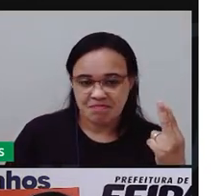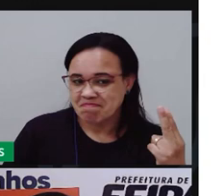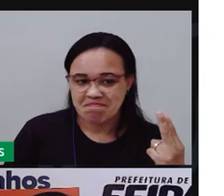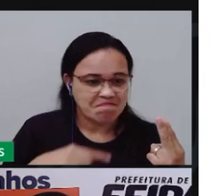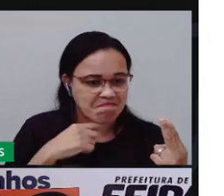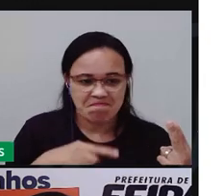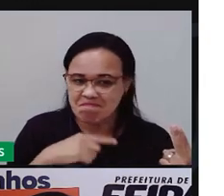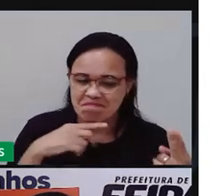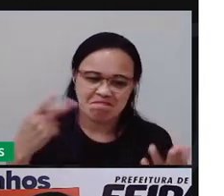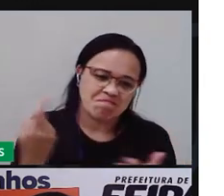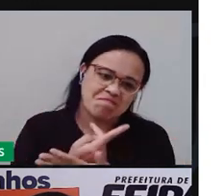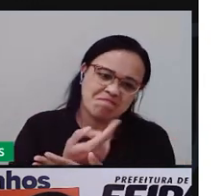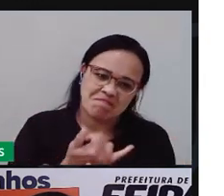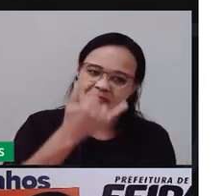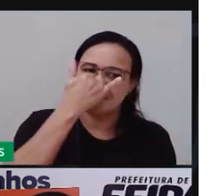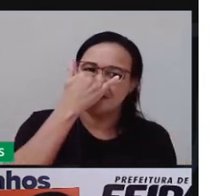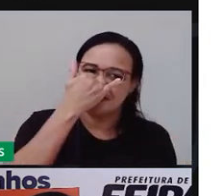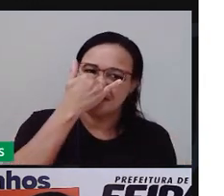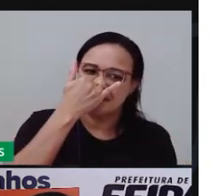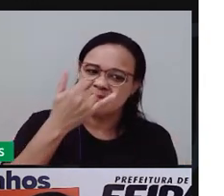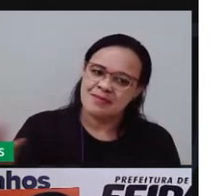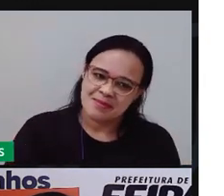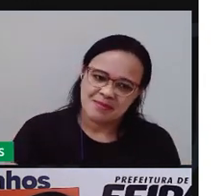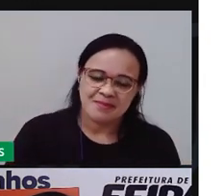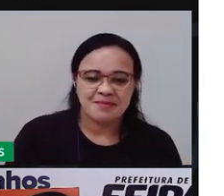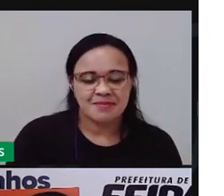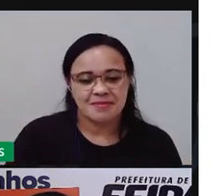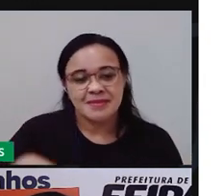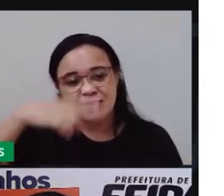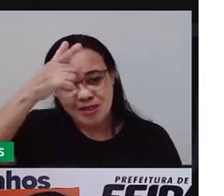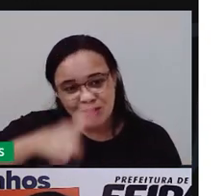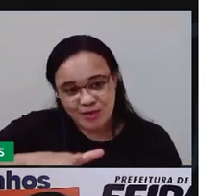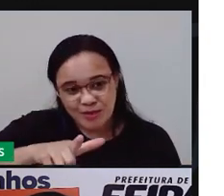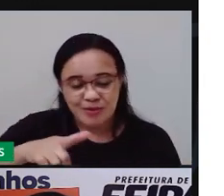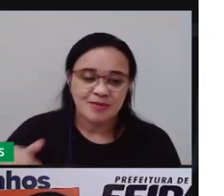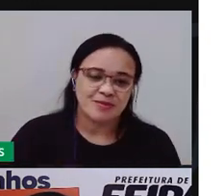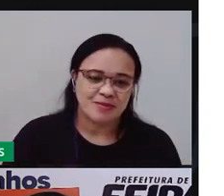Não foi. Não combinou. Vamos outra vez.